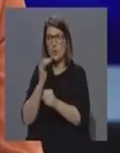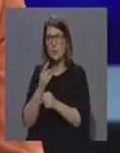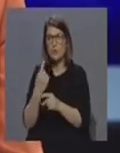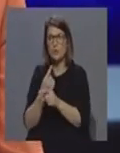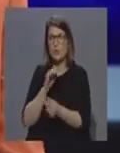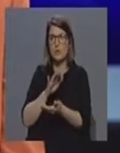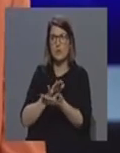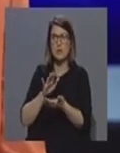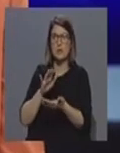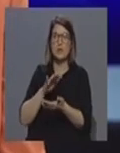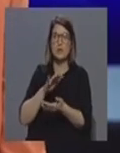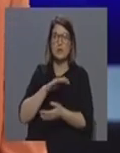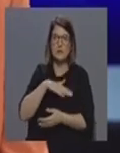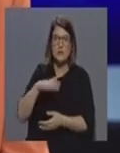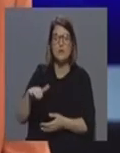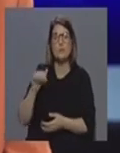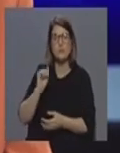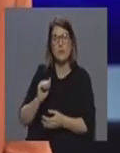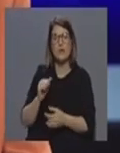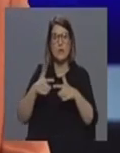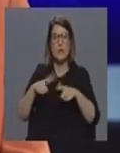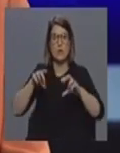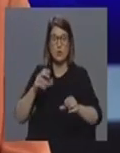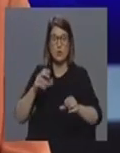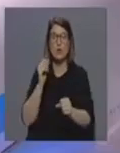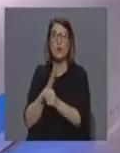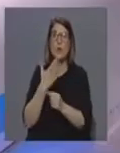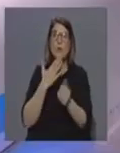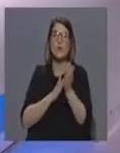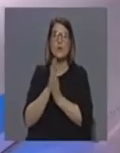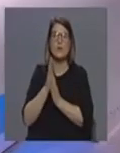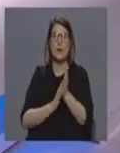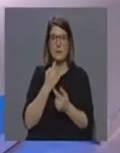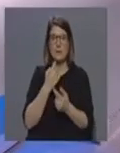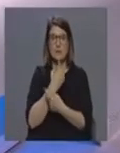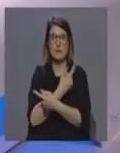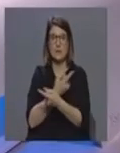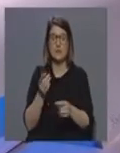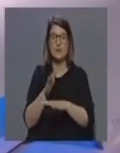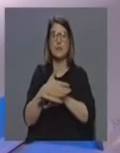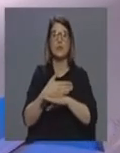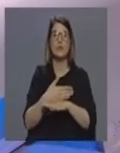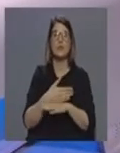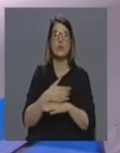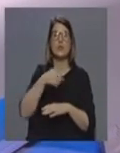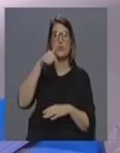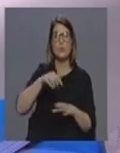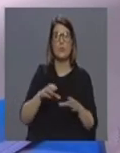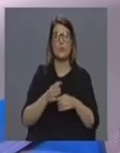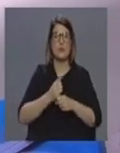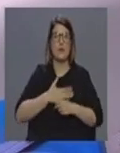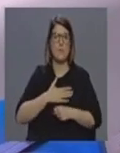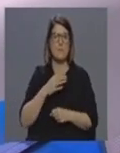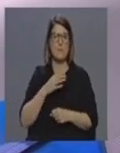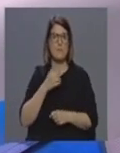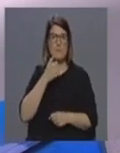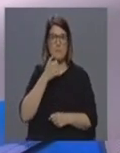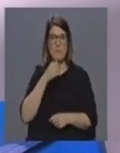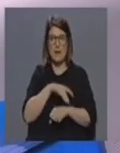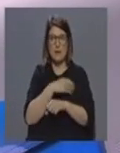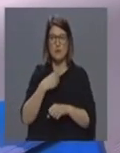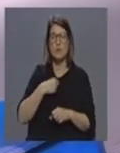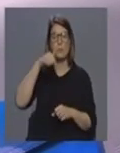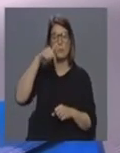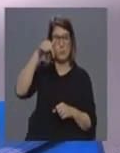noutro tipo de linguagem. Nesse sentido, e gostava também de aproveitar a oportunidade para dizer que a secção regional do Sul da Ordem dos Médicos tem no seu site